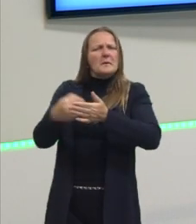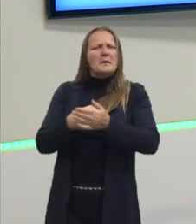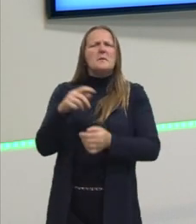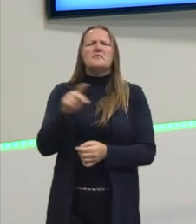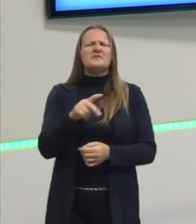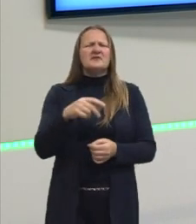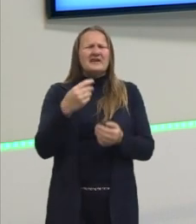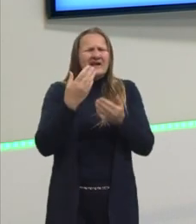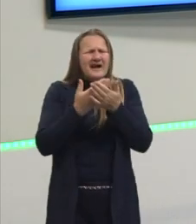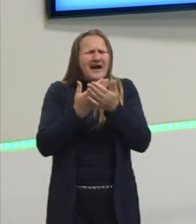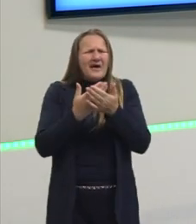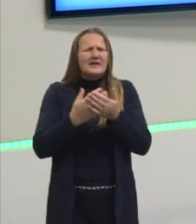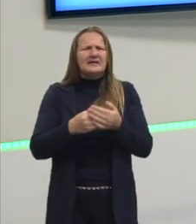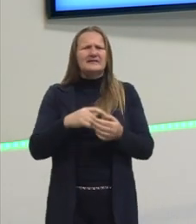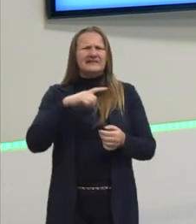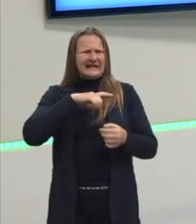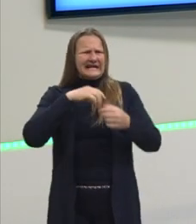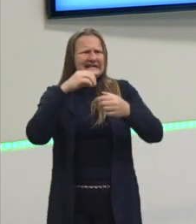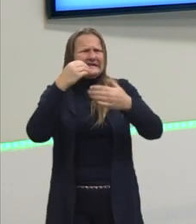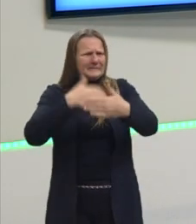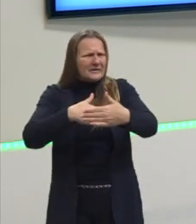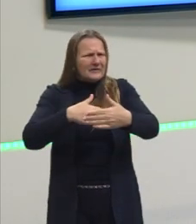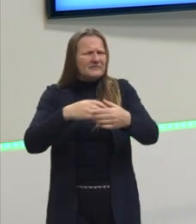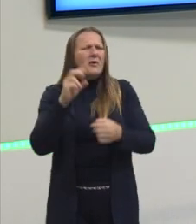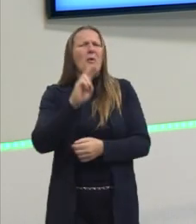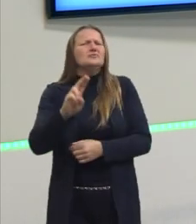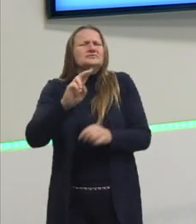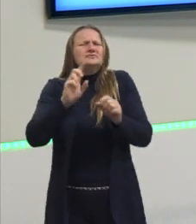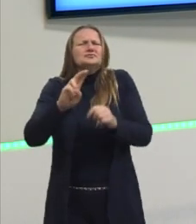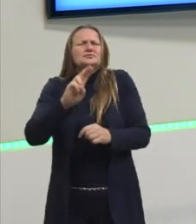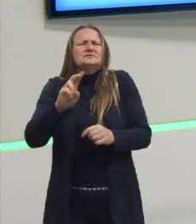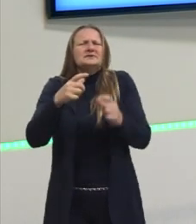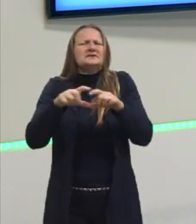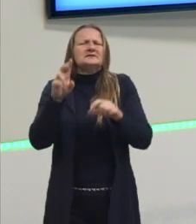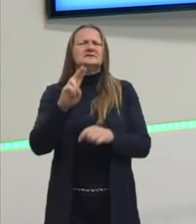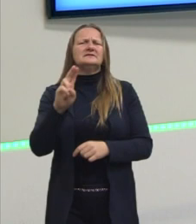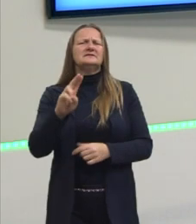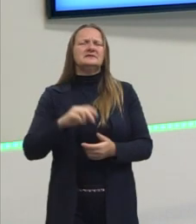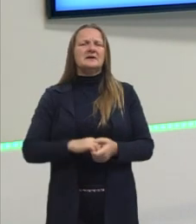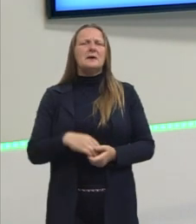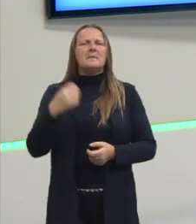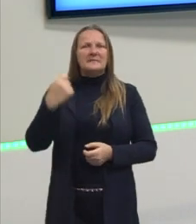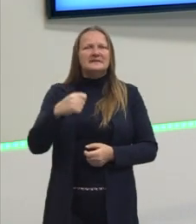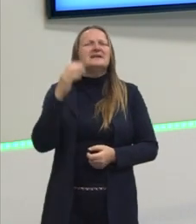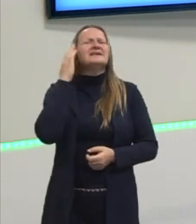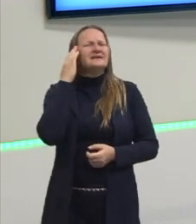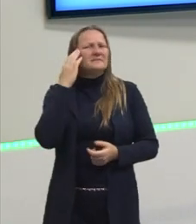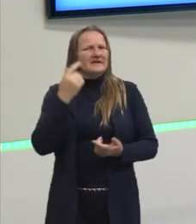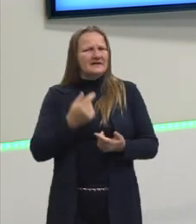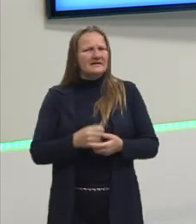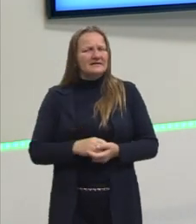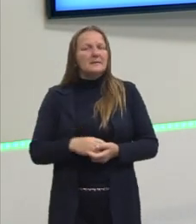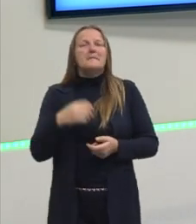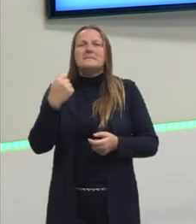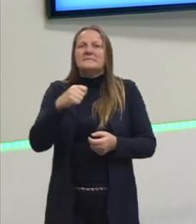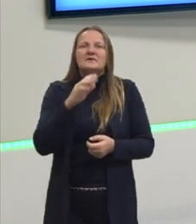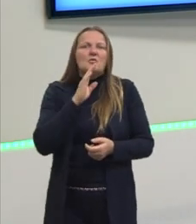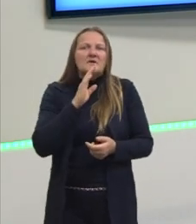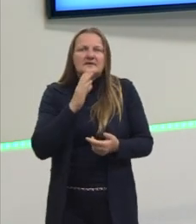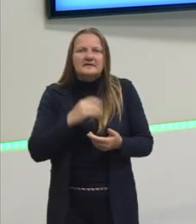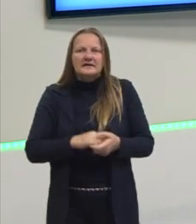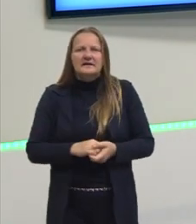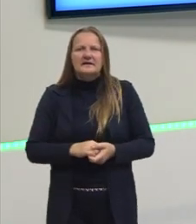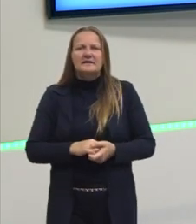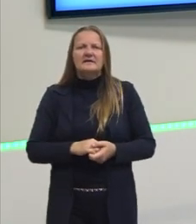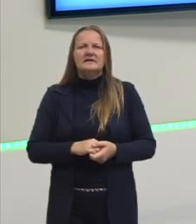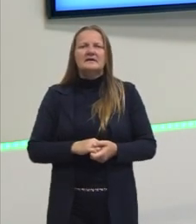isso que a gente está vendo aqui na aula, aonde eu vou usar? Será que eu preciso disso? Eu preciso mesmo aprender,